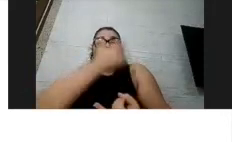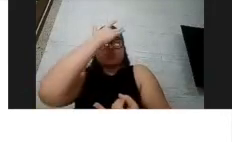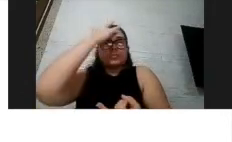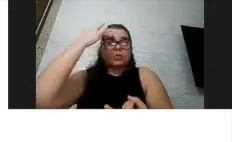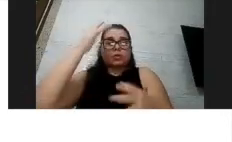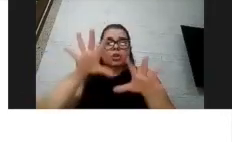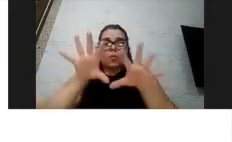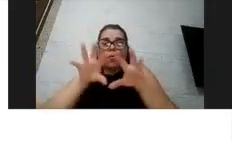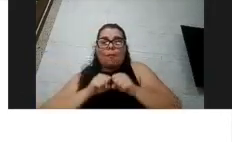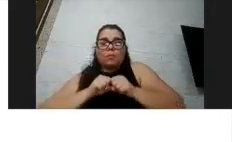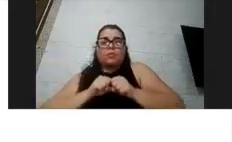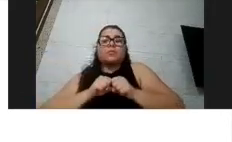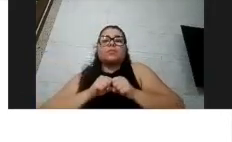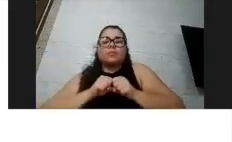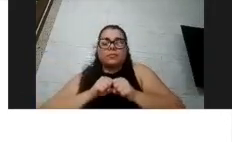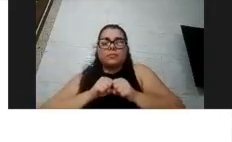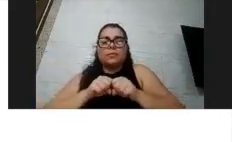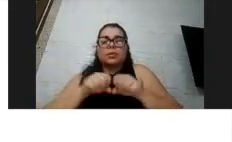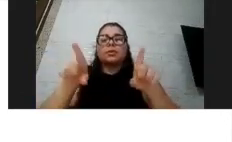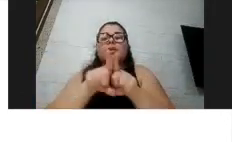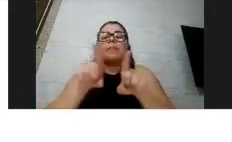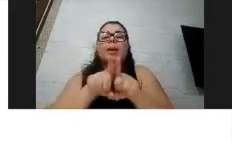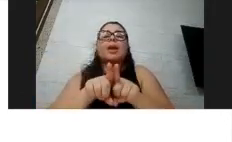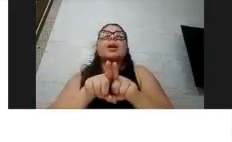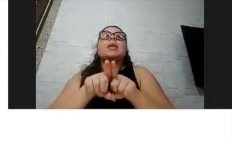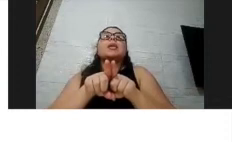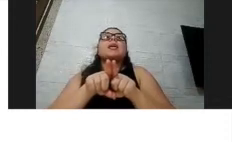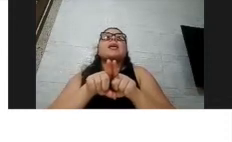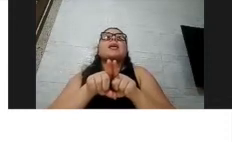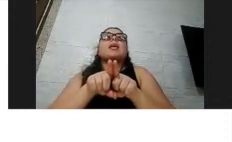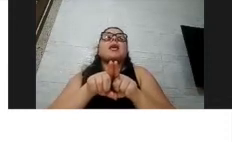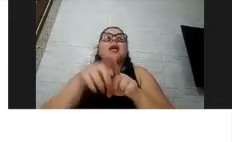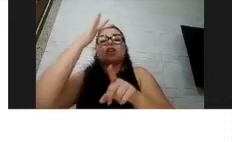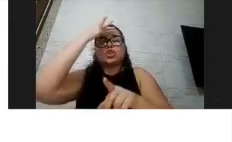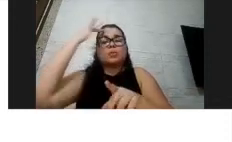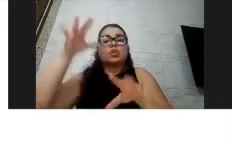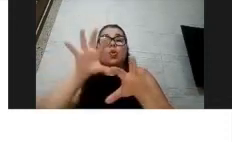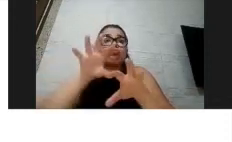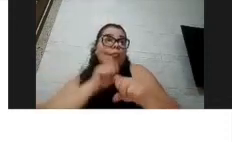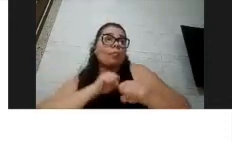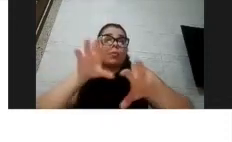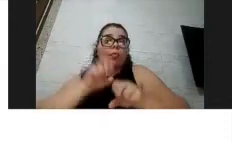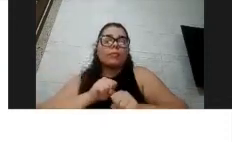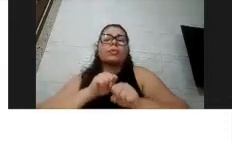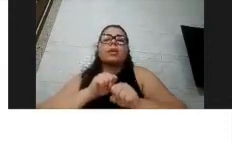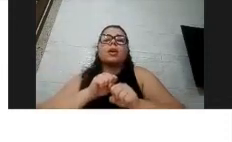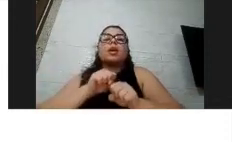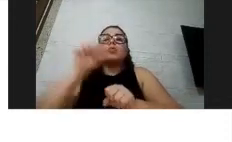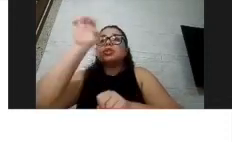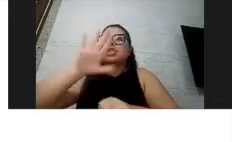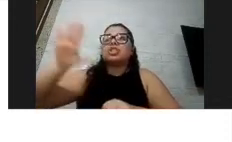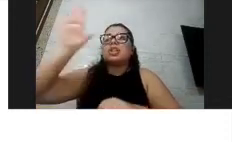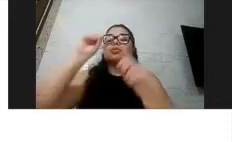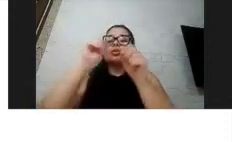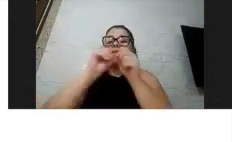aquela taxa de transmissão entre as pessoas, então em estados que estão testando bastante o